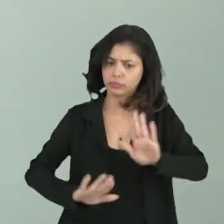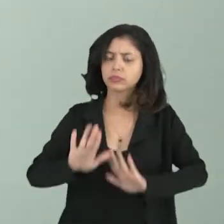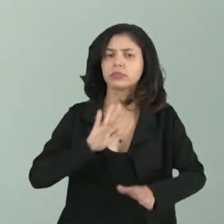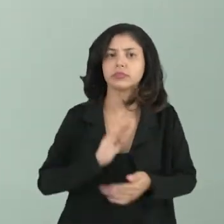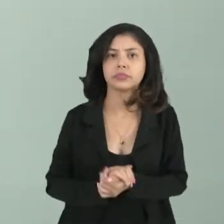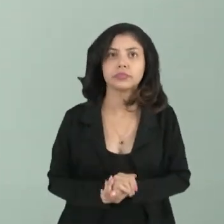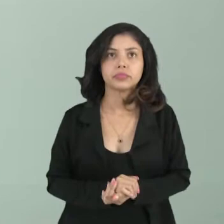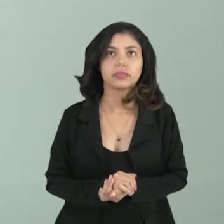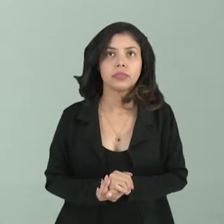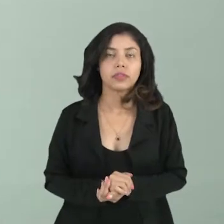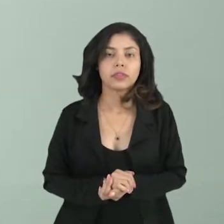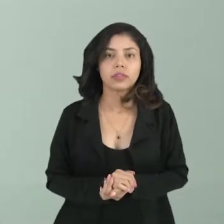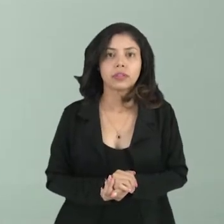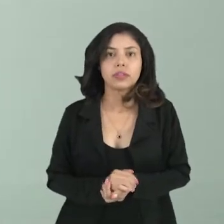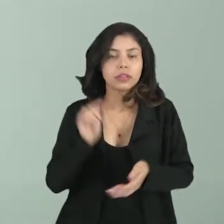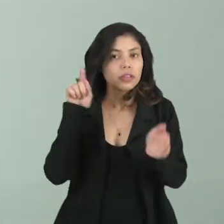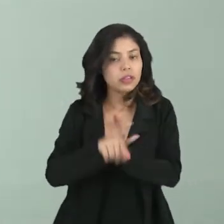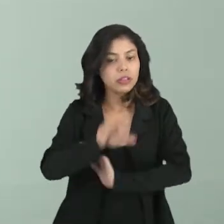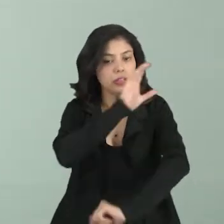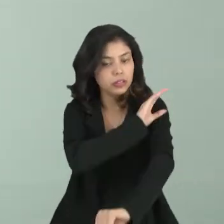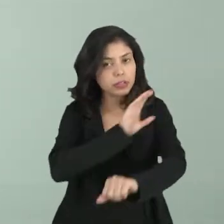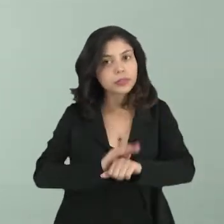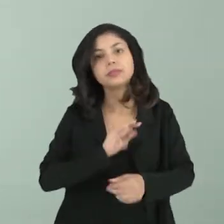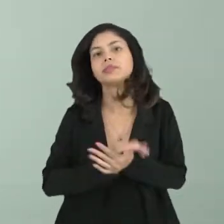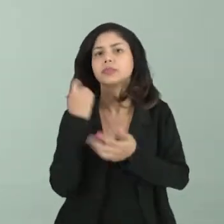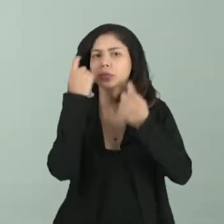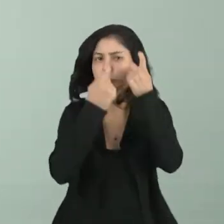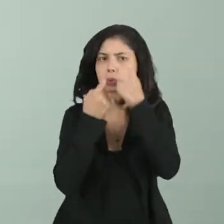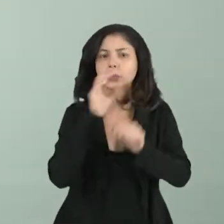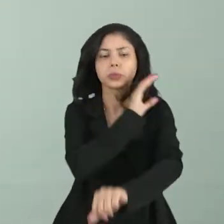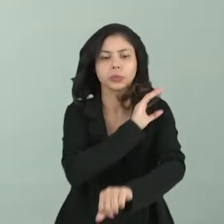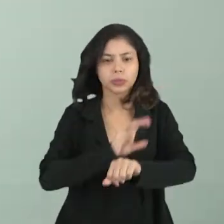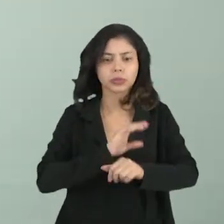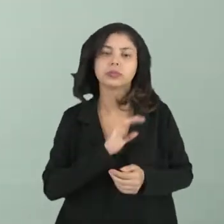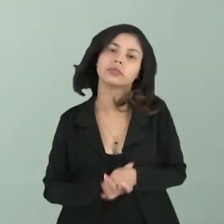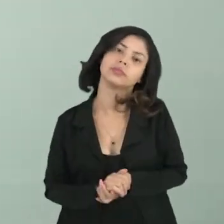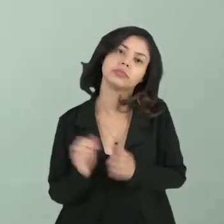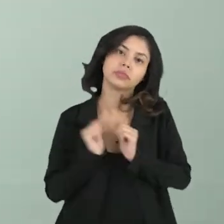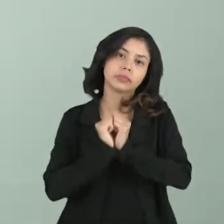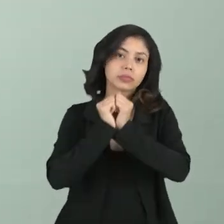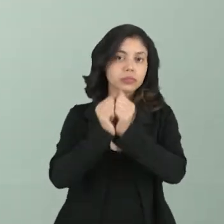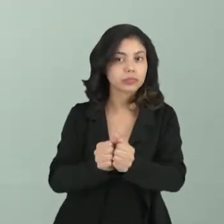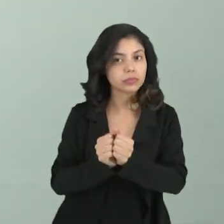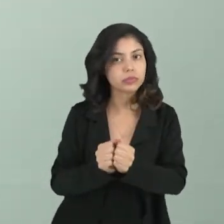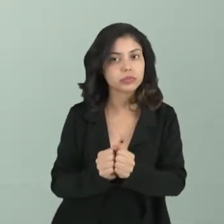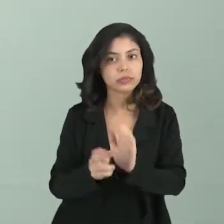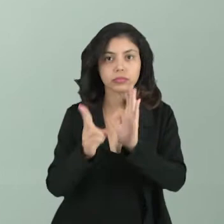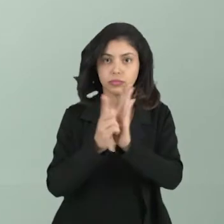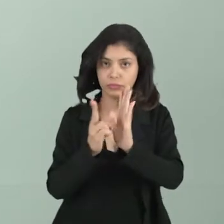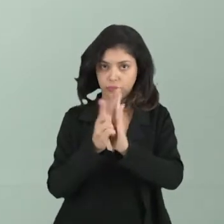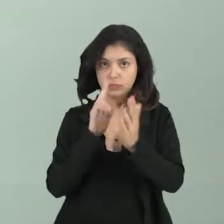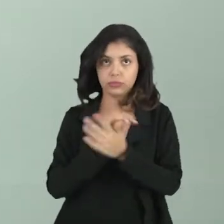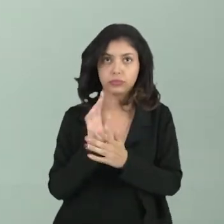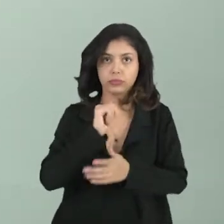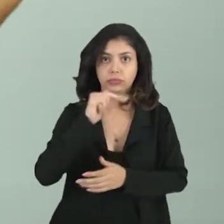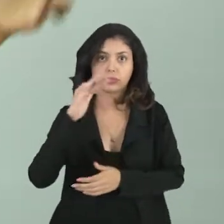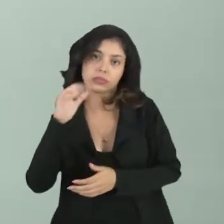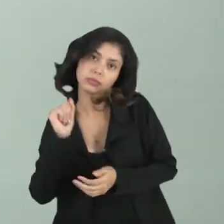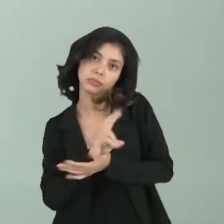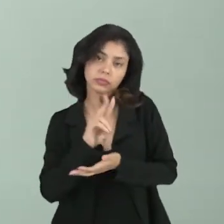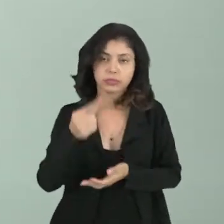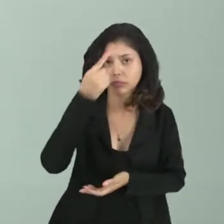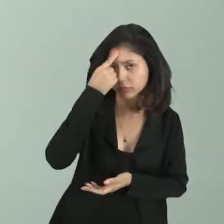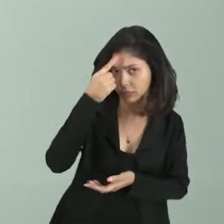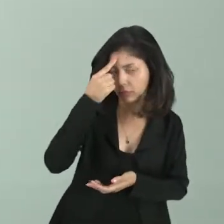as questões culturais, as expressões culturais, né? Junta com os indígenas, ele nunca vai imaginar,